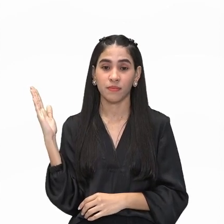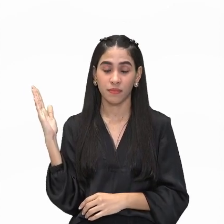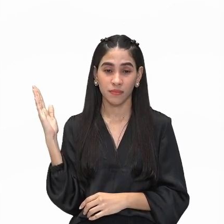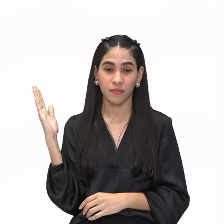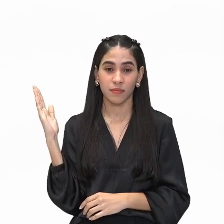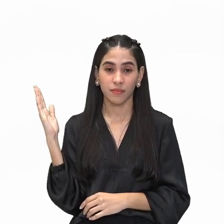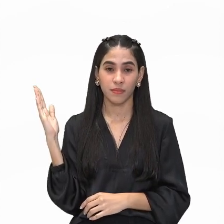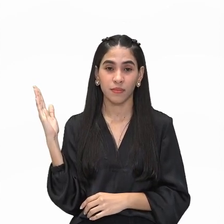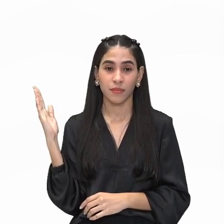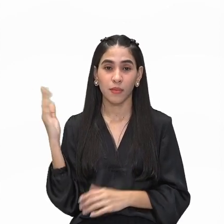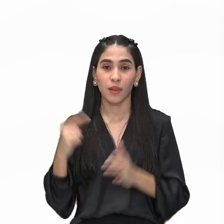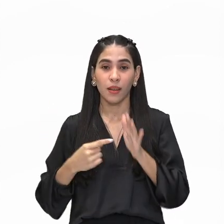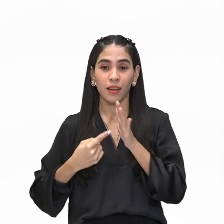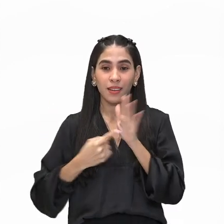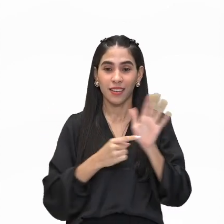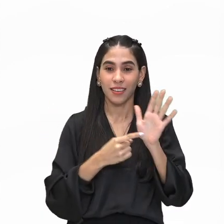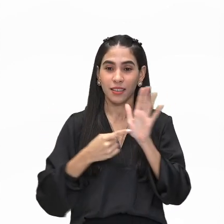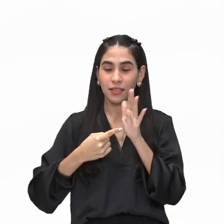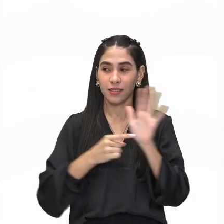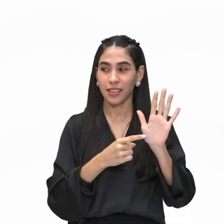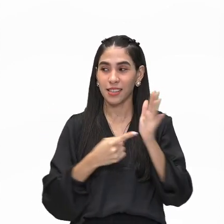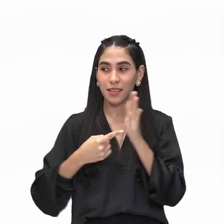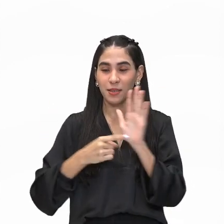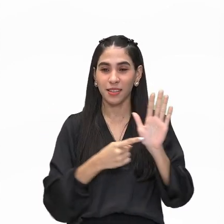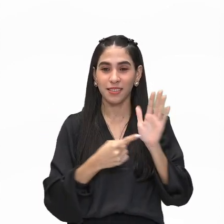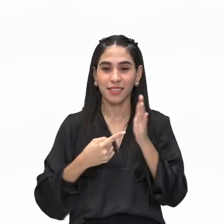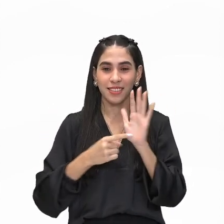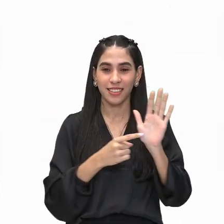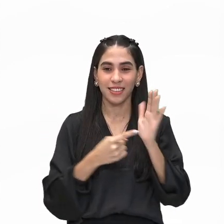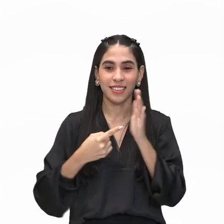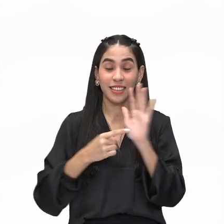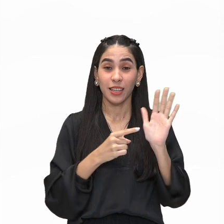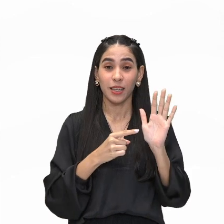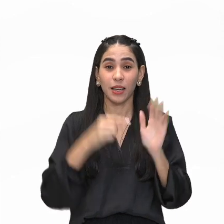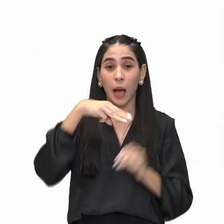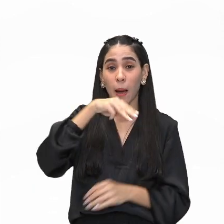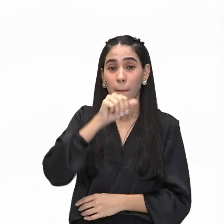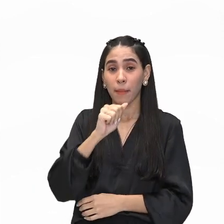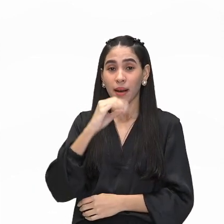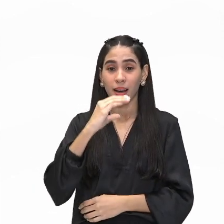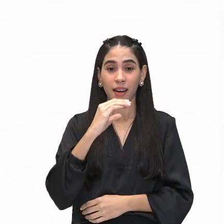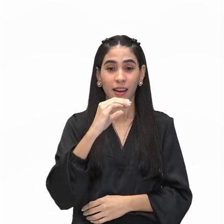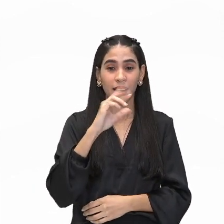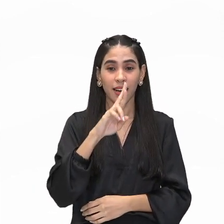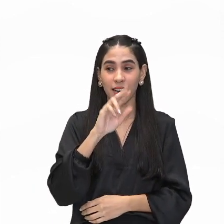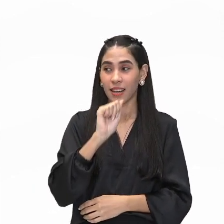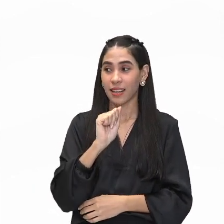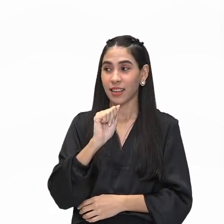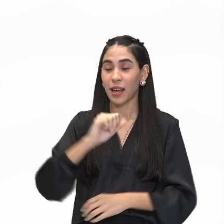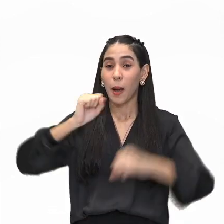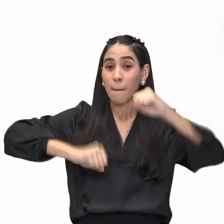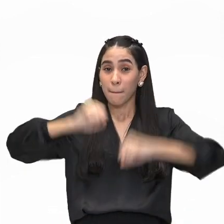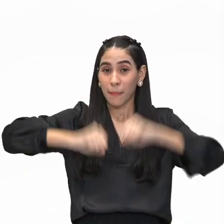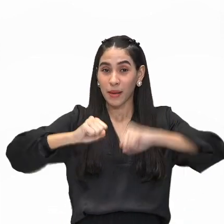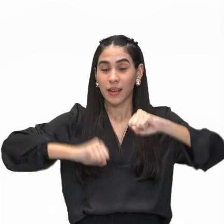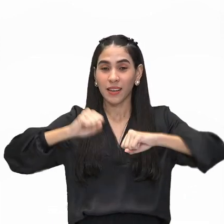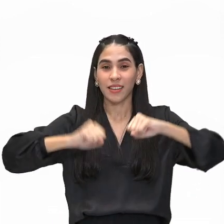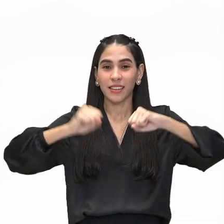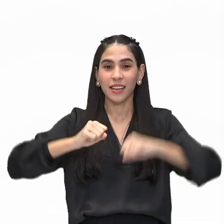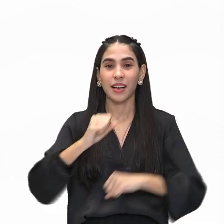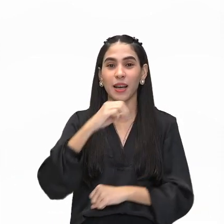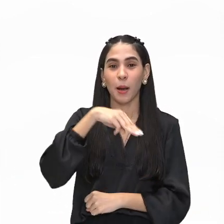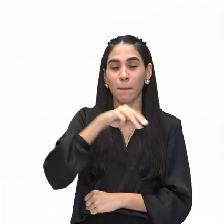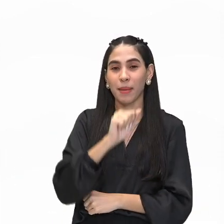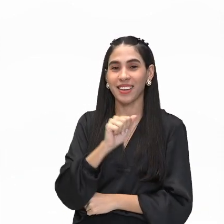o maracatu nação, que é uma dança folclórica que